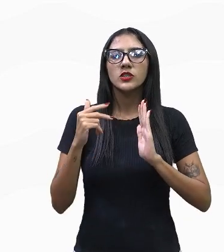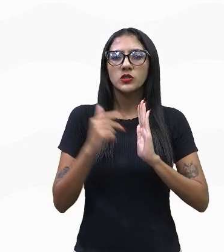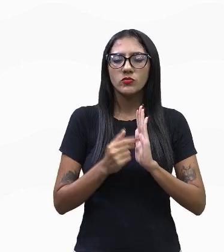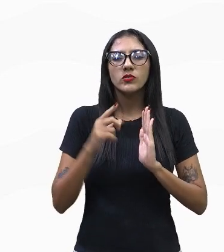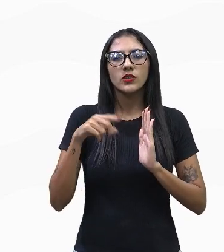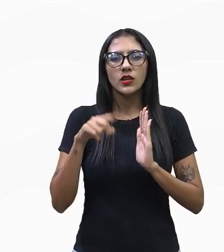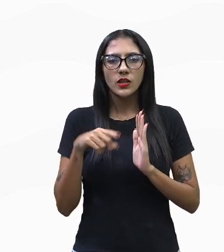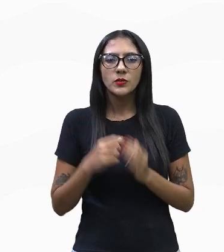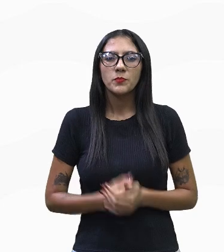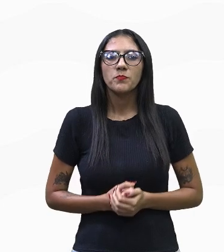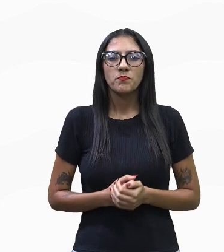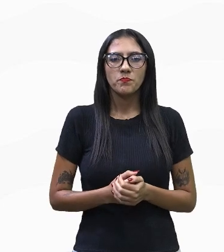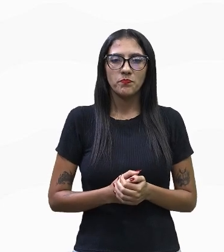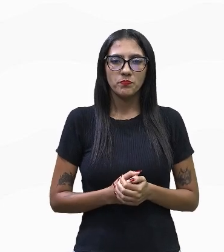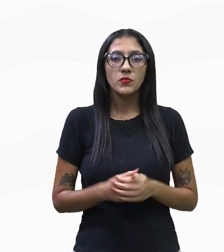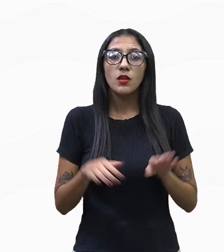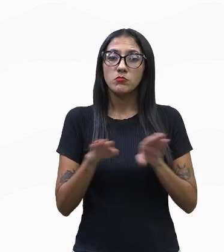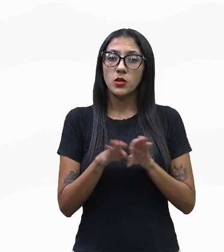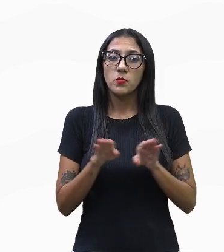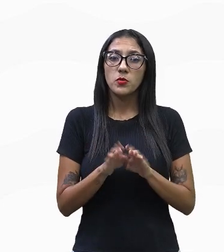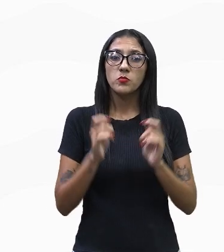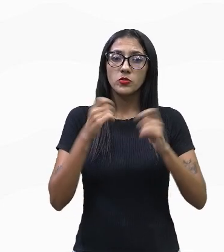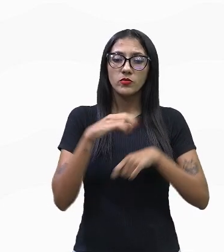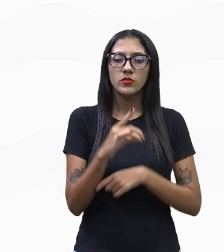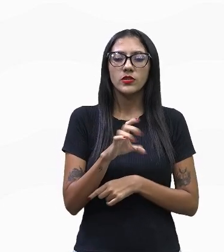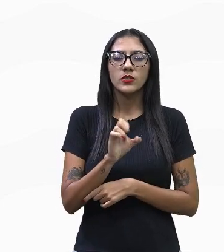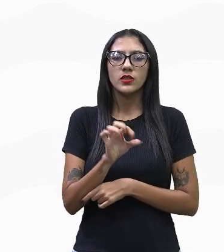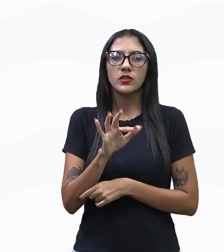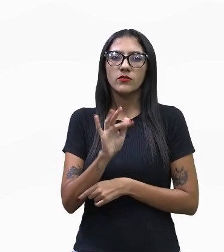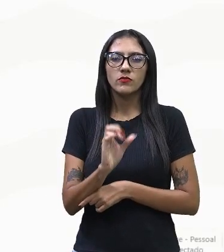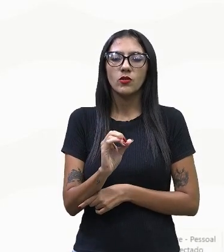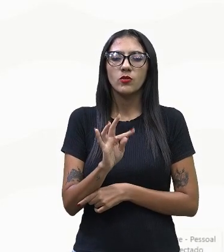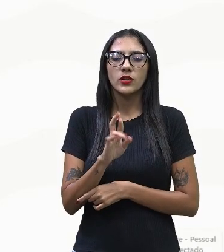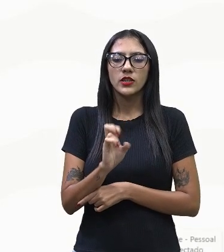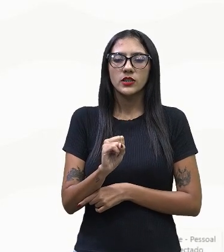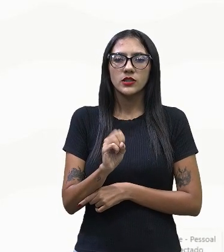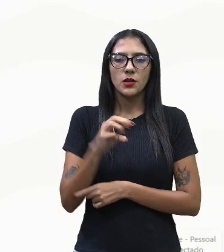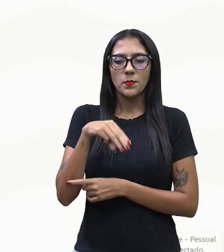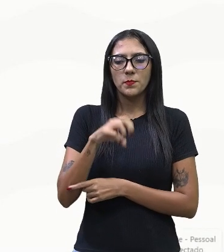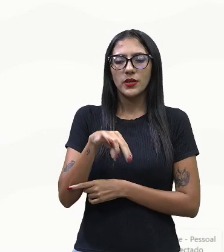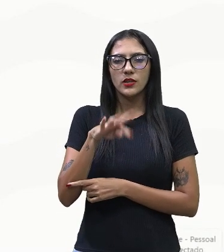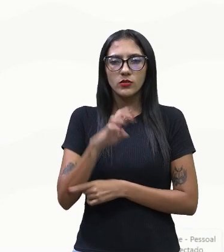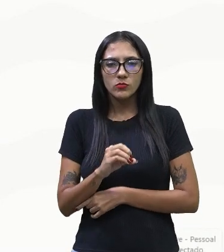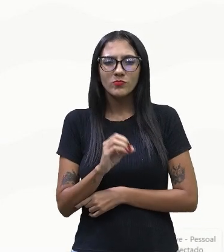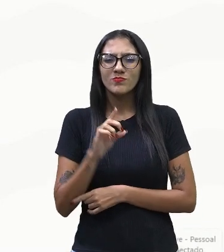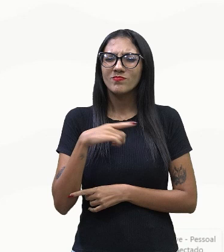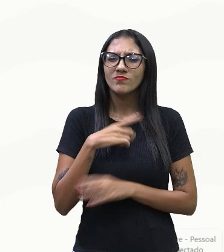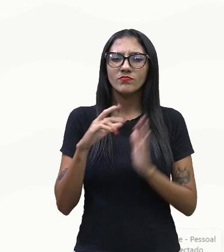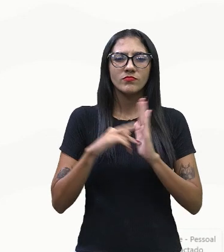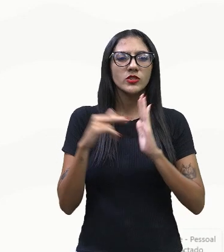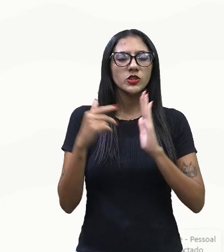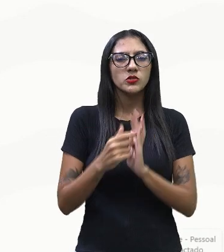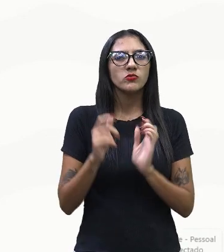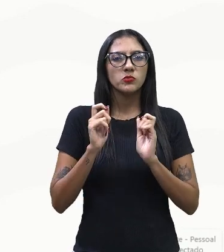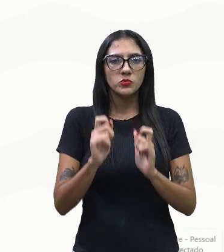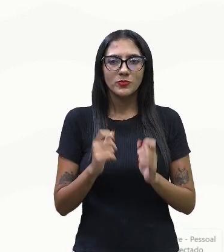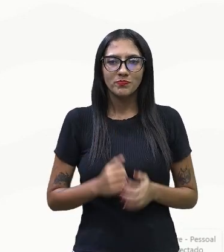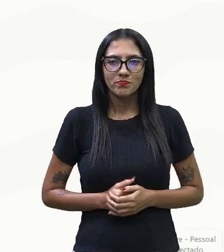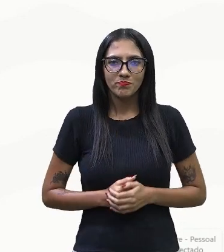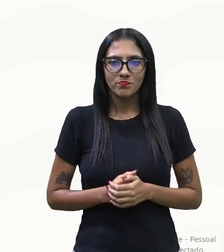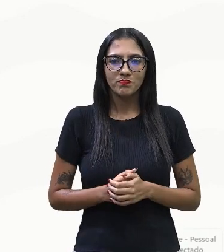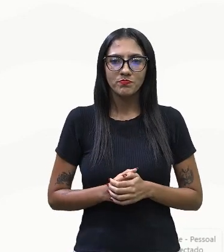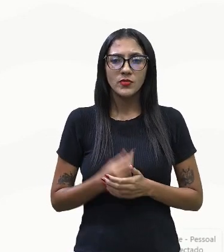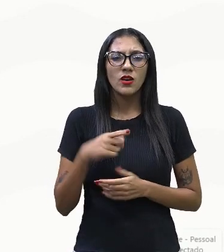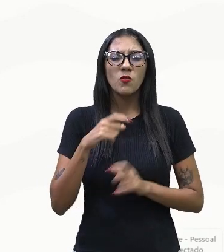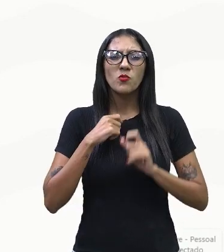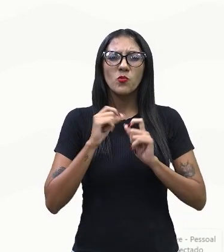Desmatamento, que também pode ser chamado de desflorestamento ou desflorestação, nada mais é do que o procedimento